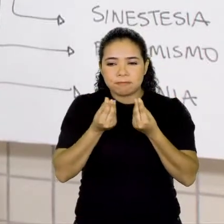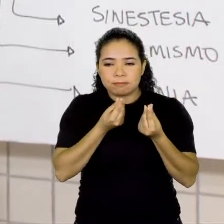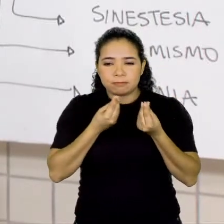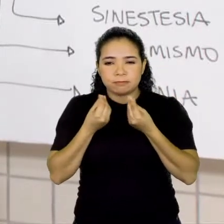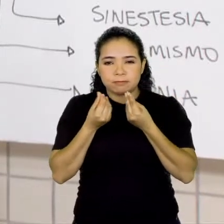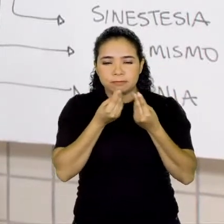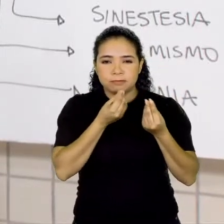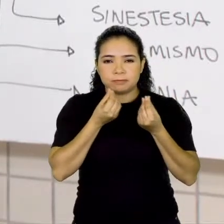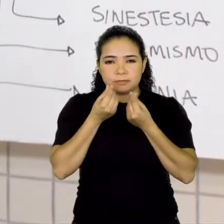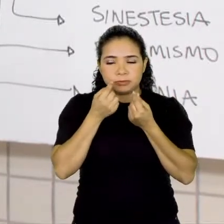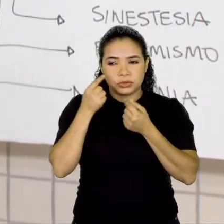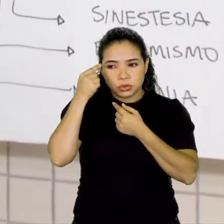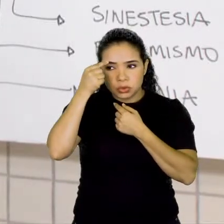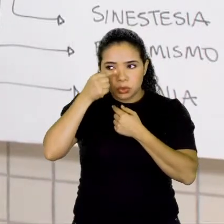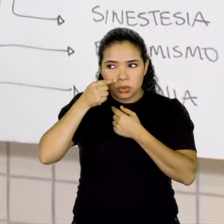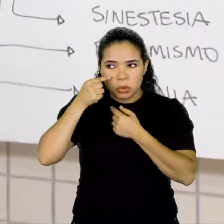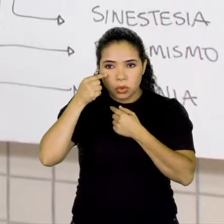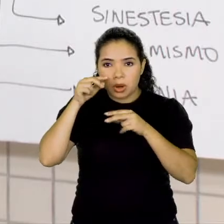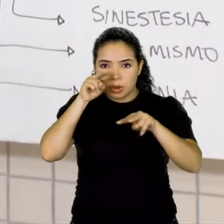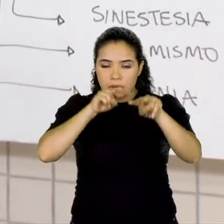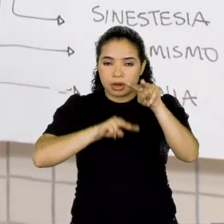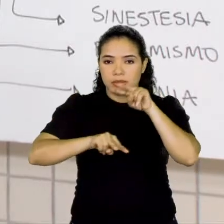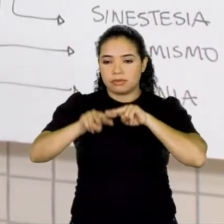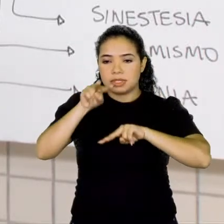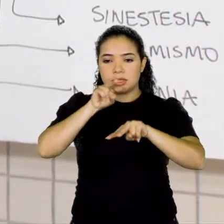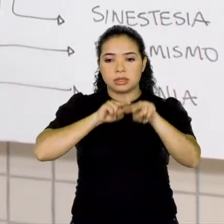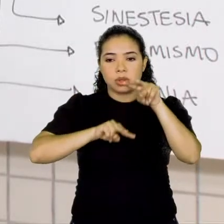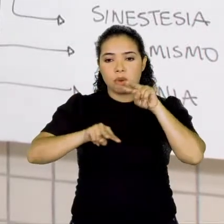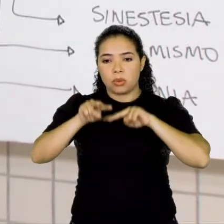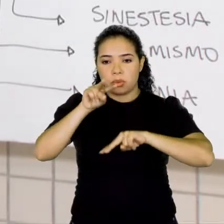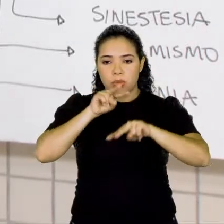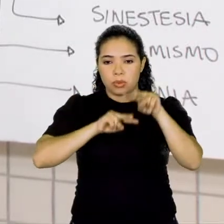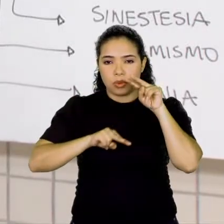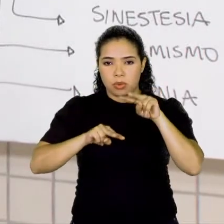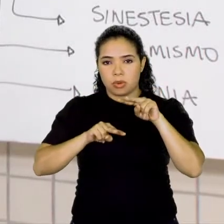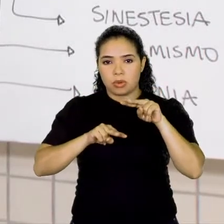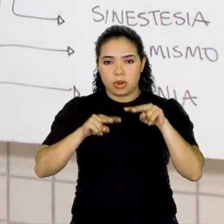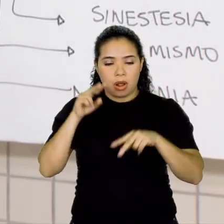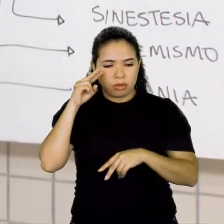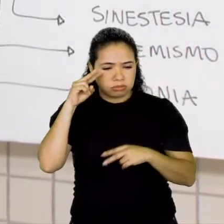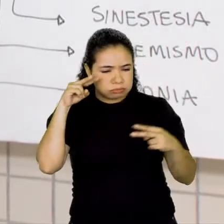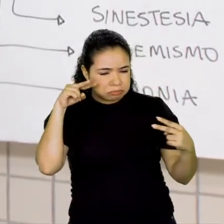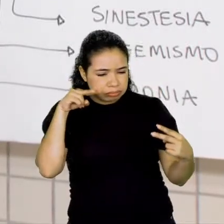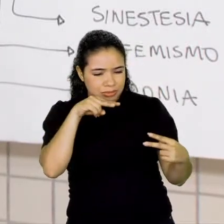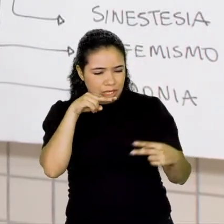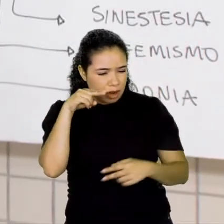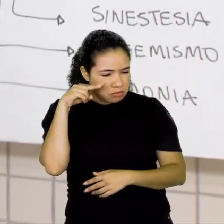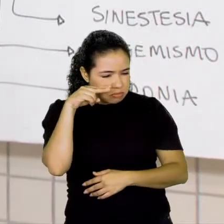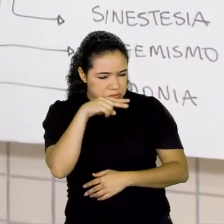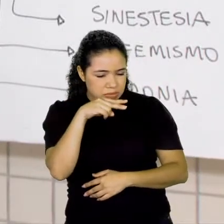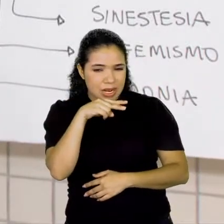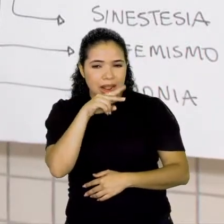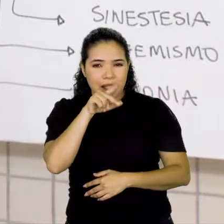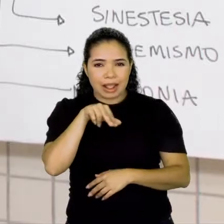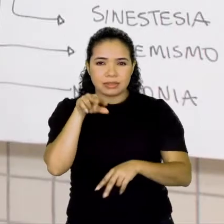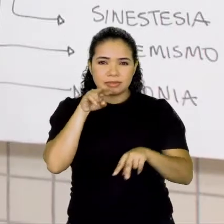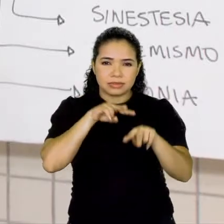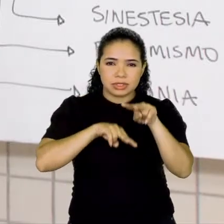Seus olhos negros lembra a visão. O alienista fitava também é a visão.